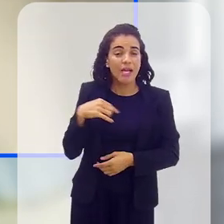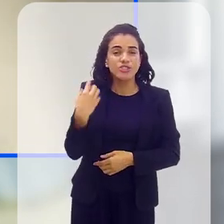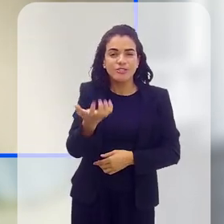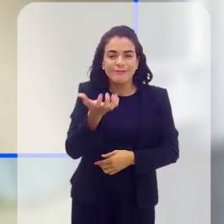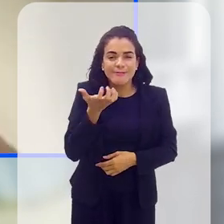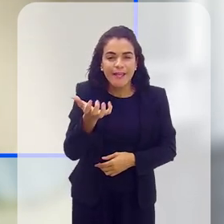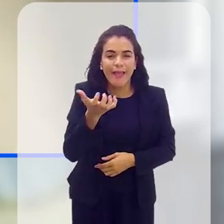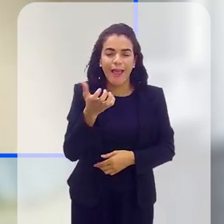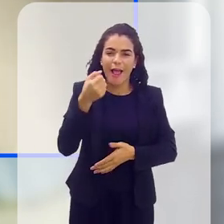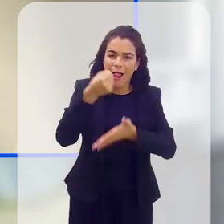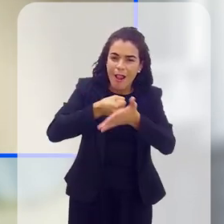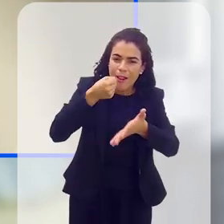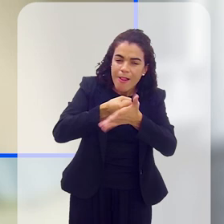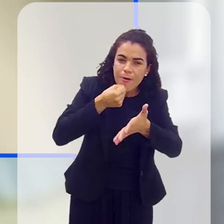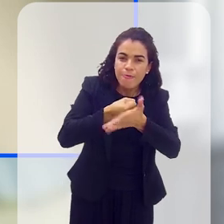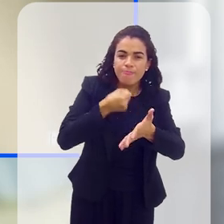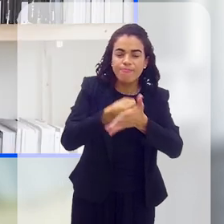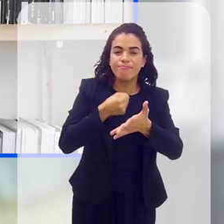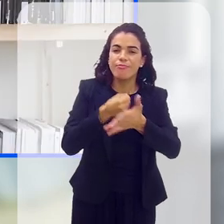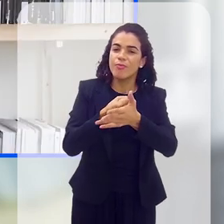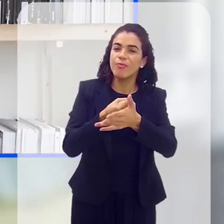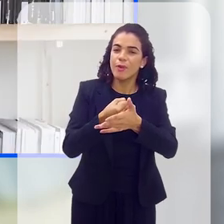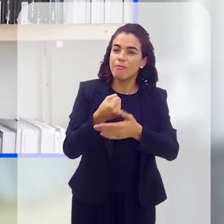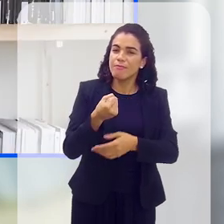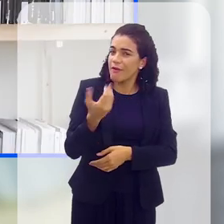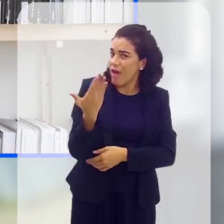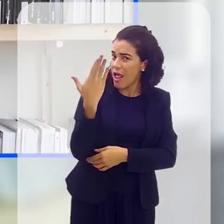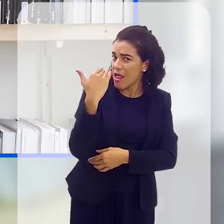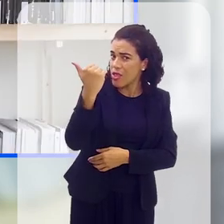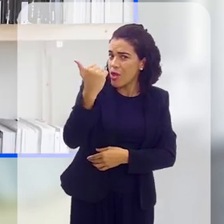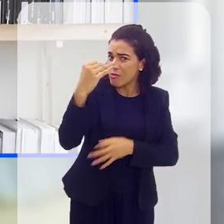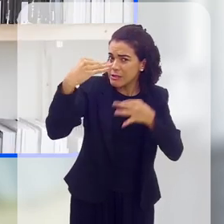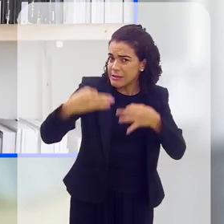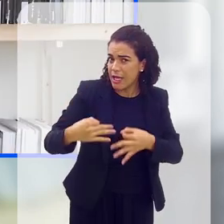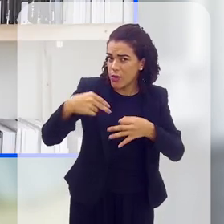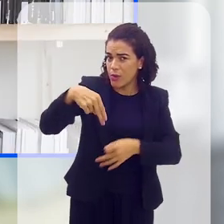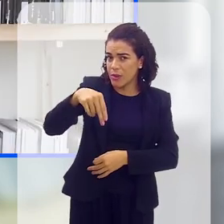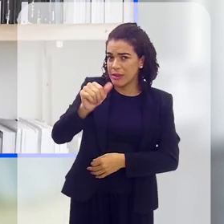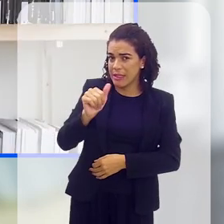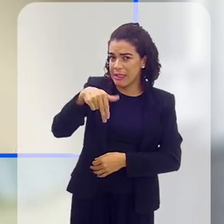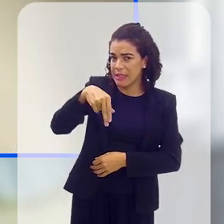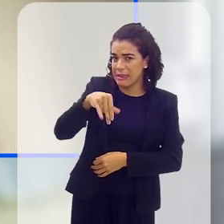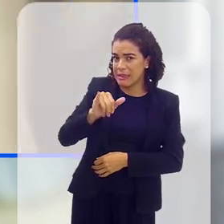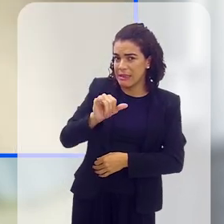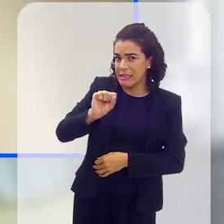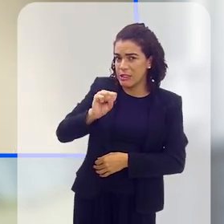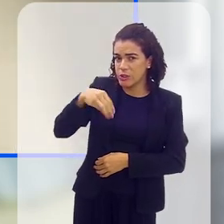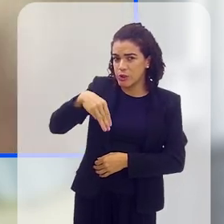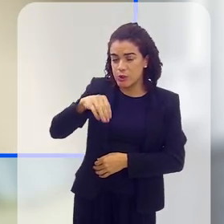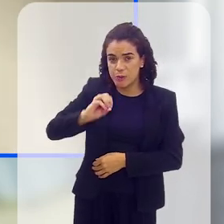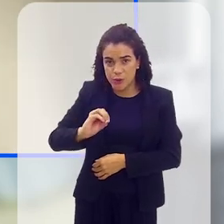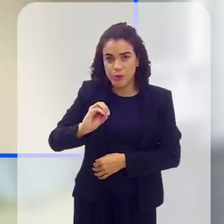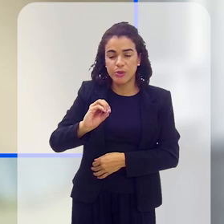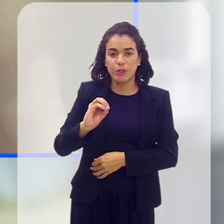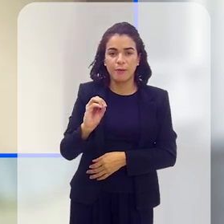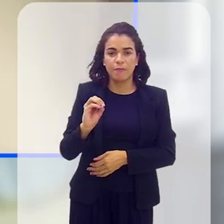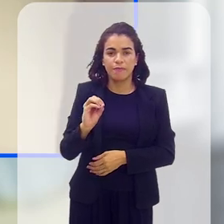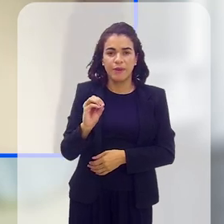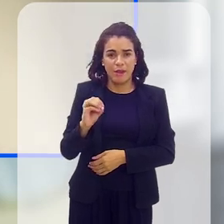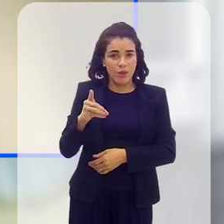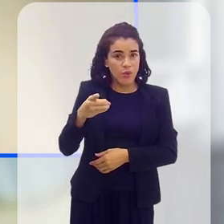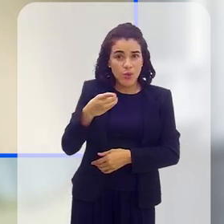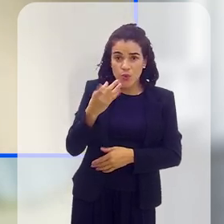a gente quer, a nossa luta é para a gente ser chamada pela forma correta, que é ananismo. Gente, a gente vê aí num mundo